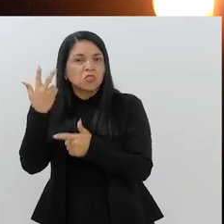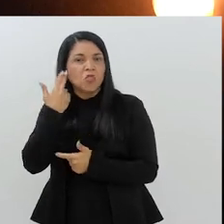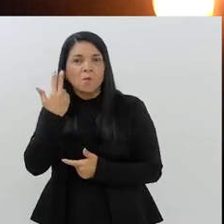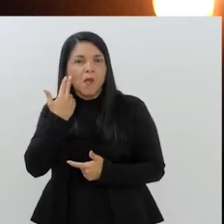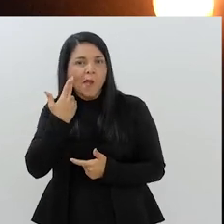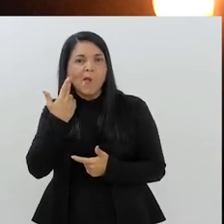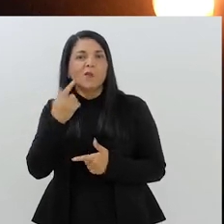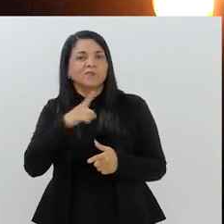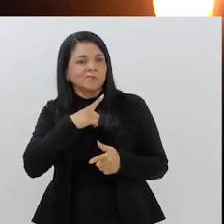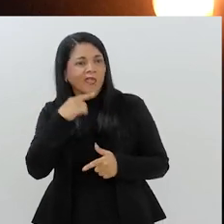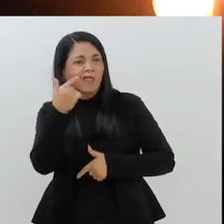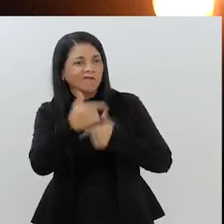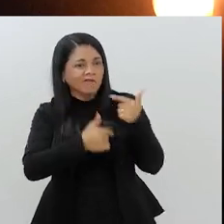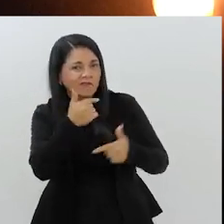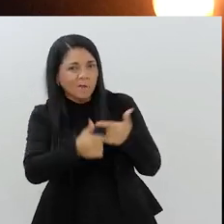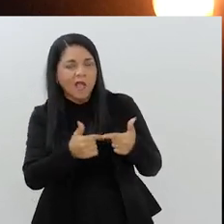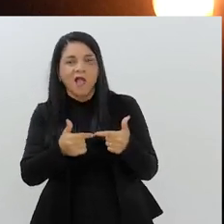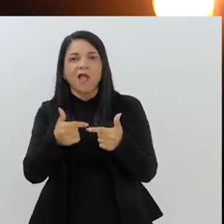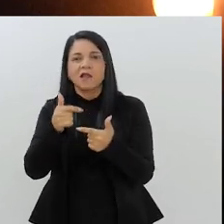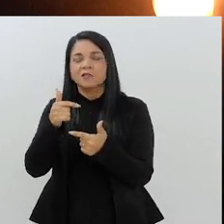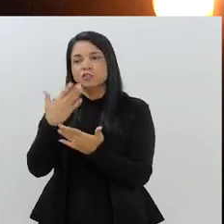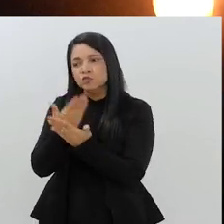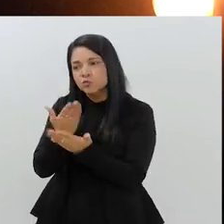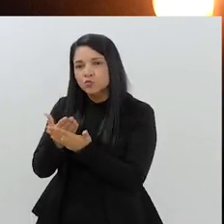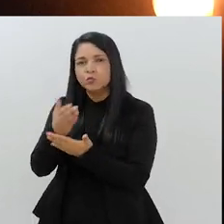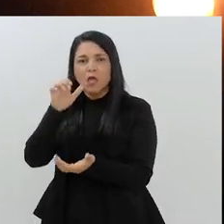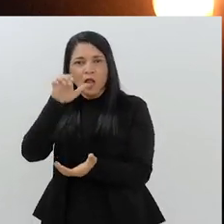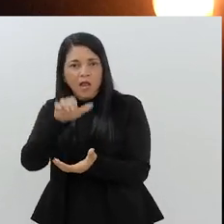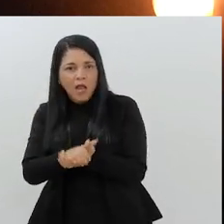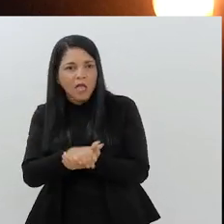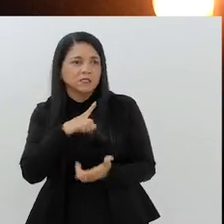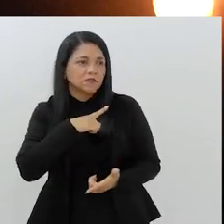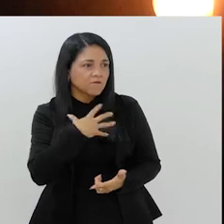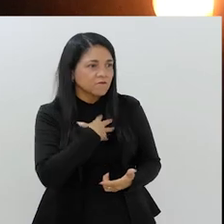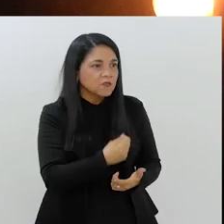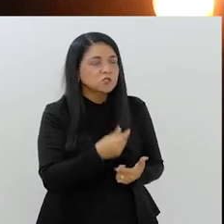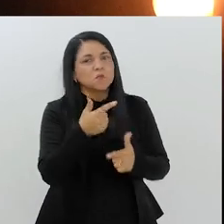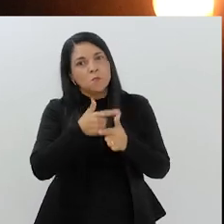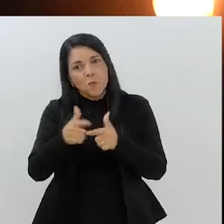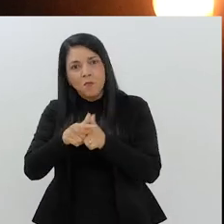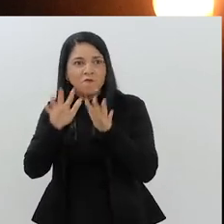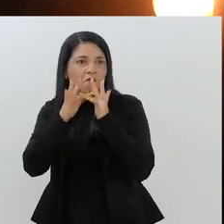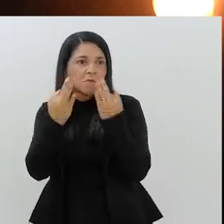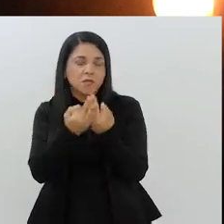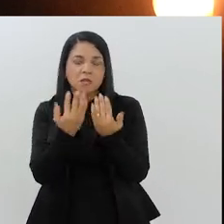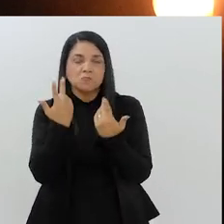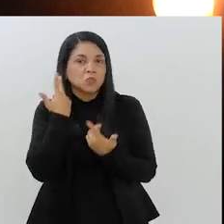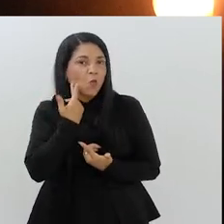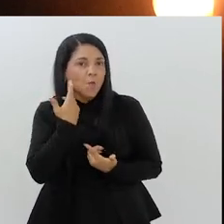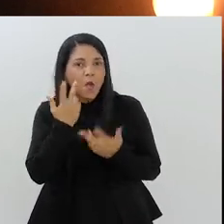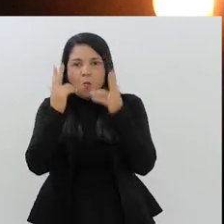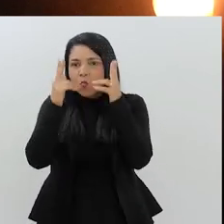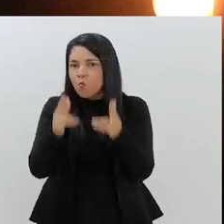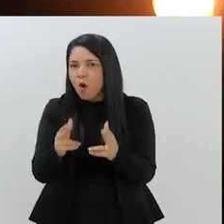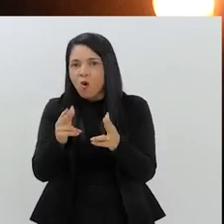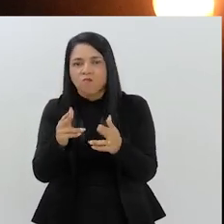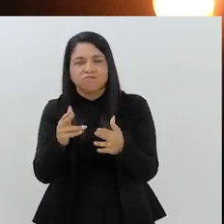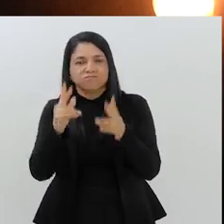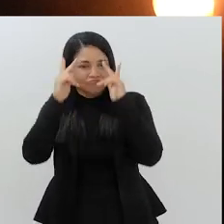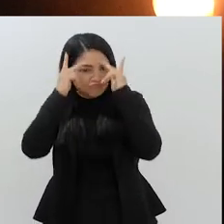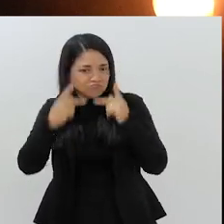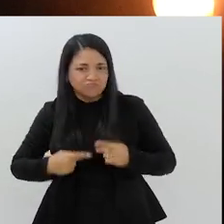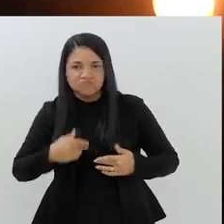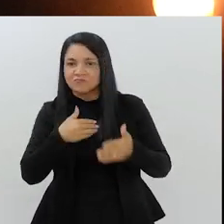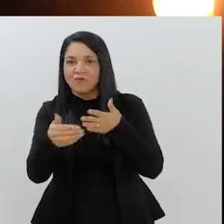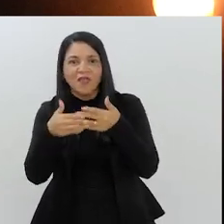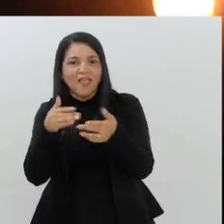humano como outro qualquer, que também tem a sua vida particular, que trabalha, que estuda, que se casa, tem filhos, problemas familiares como